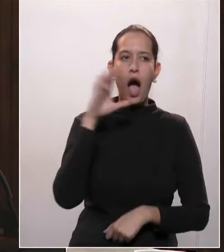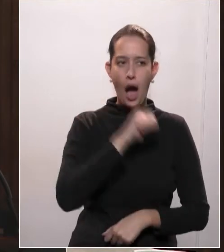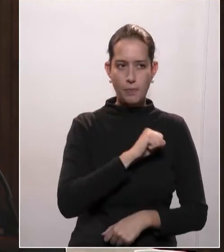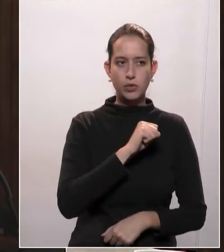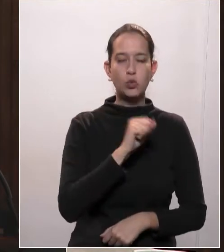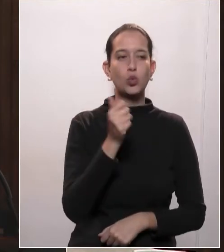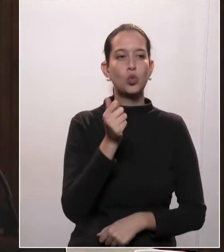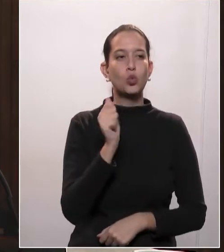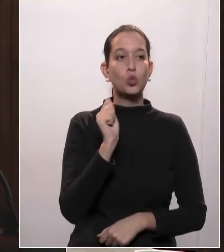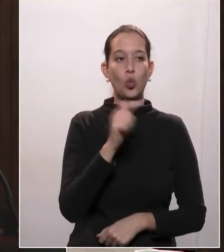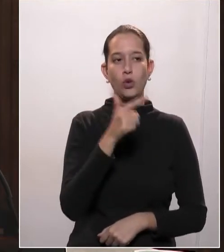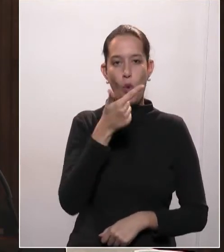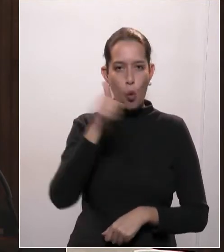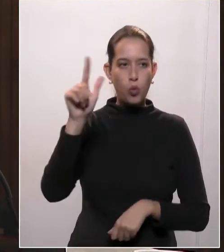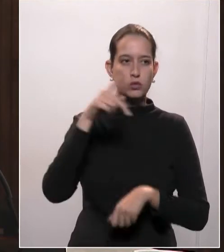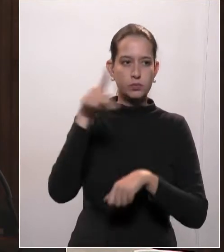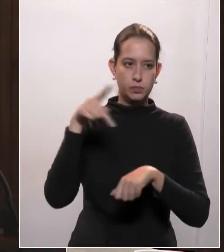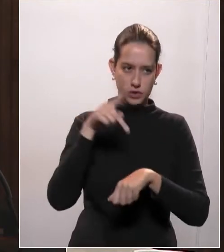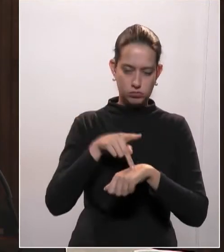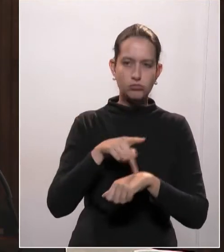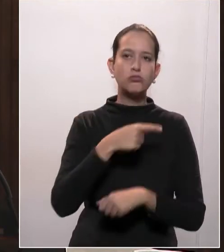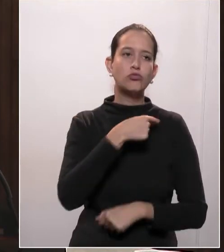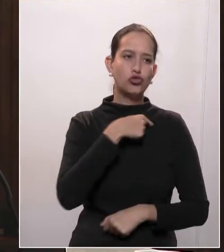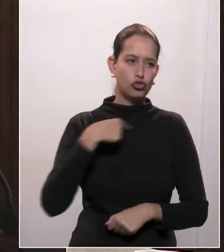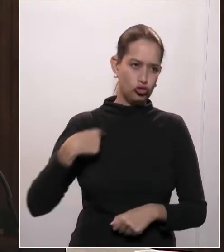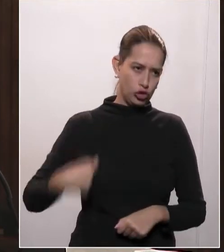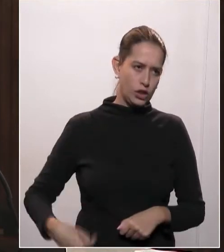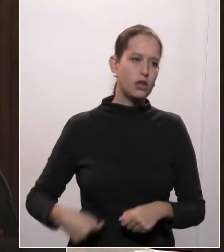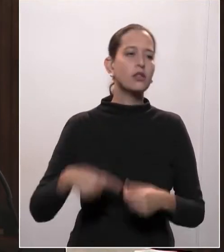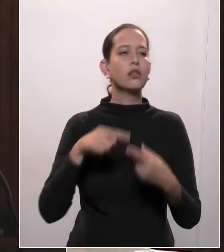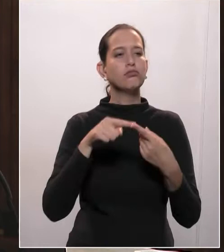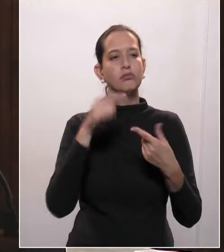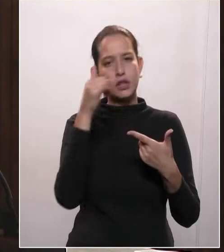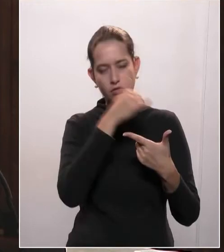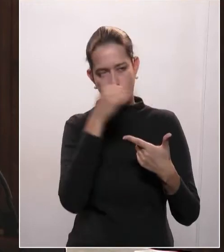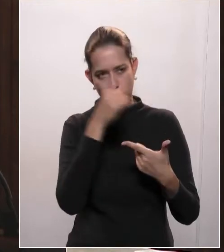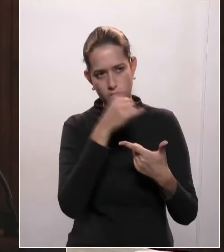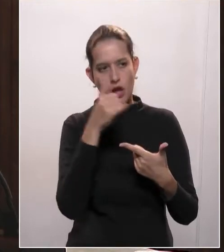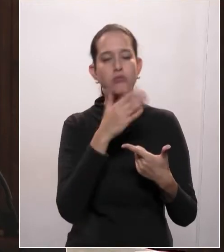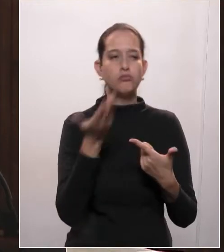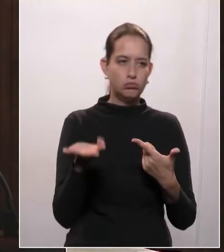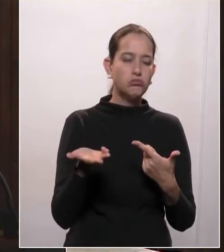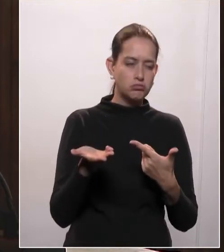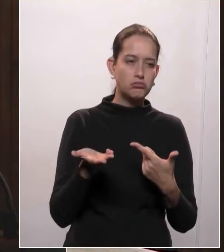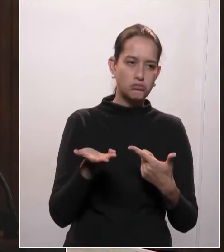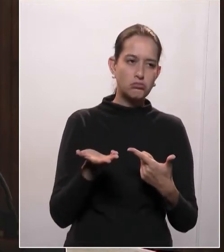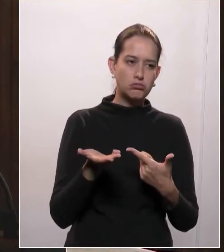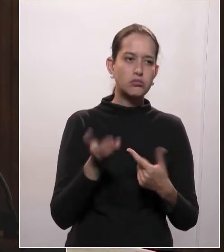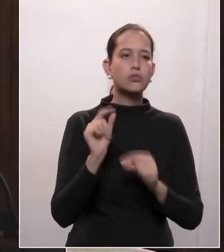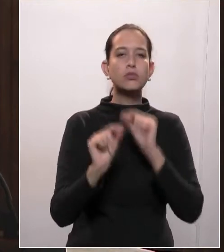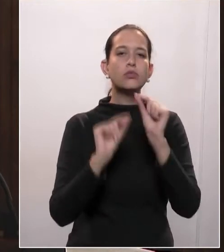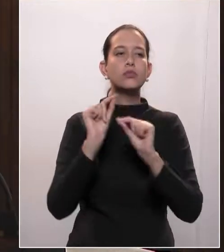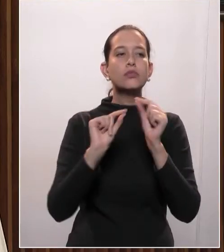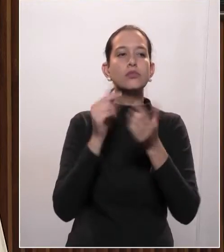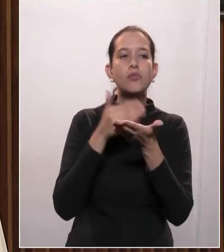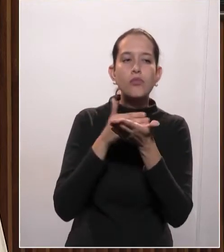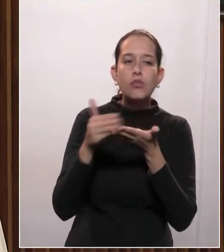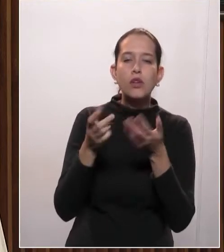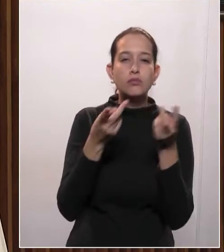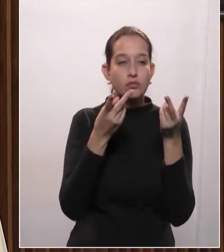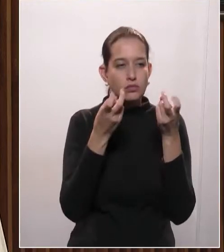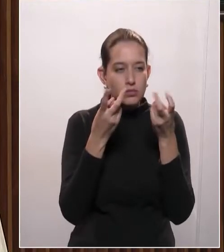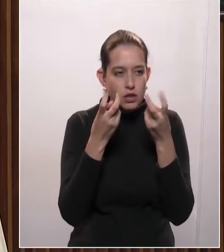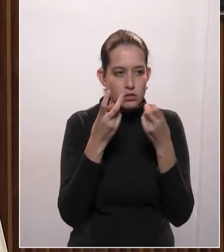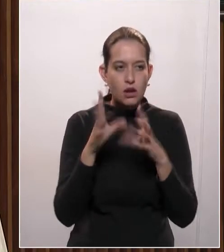na China e do que ocorreu na Itália. Então, isto, para ele, ele disse o seguinte. Foi